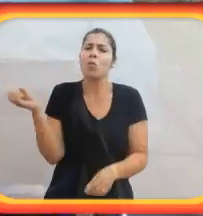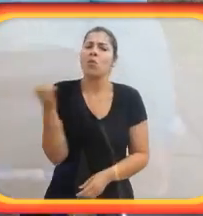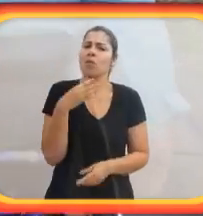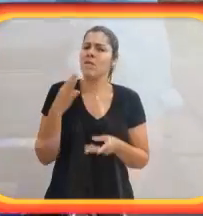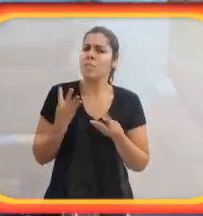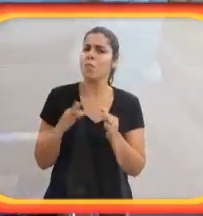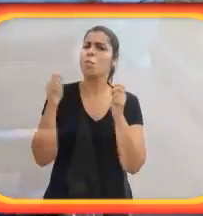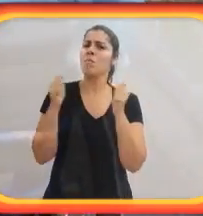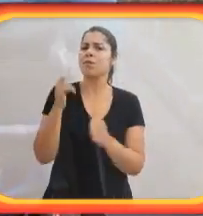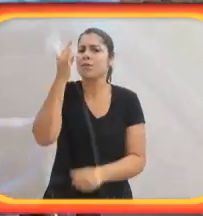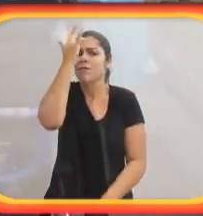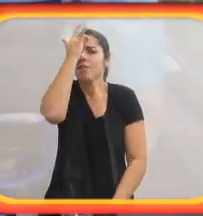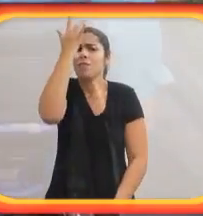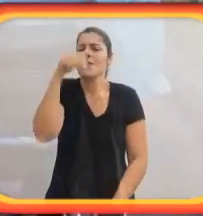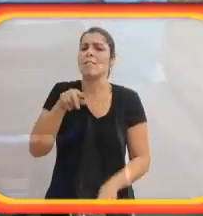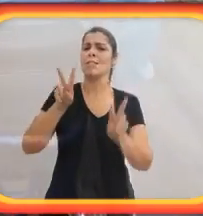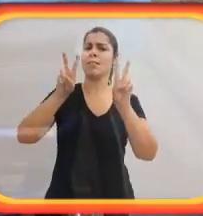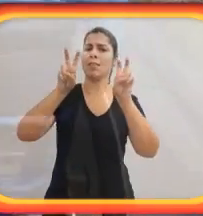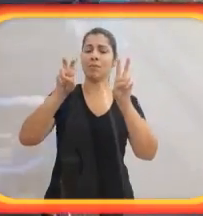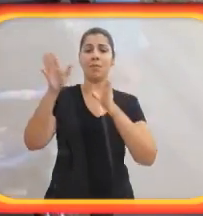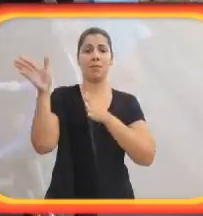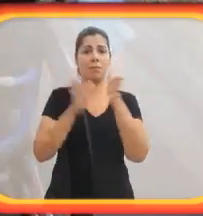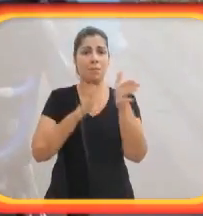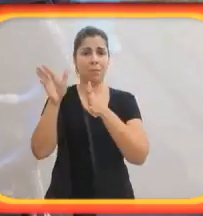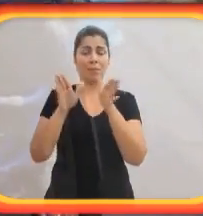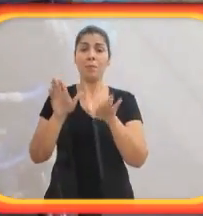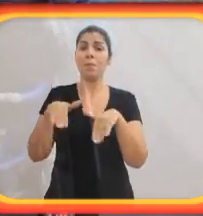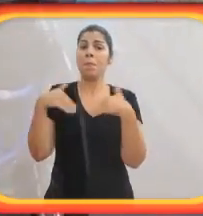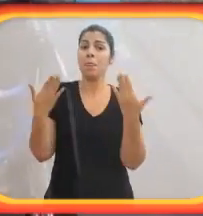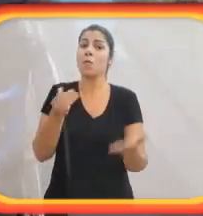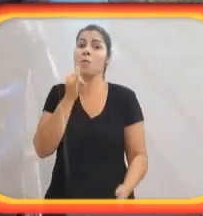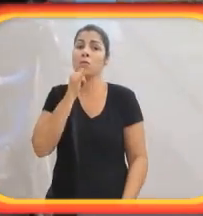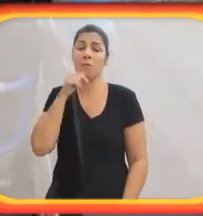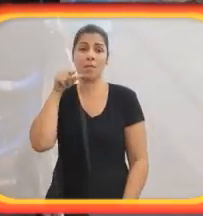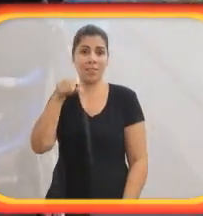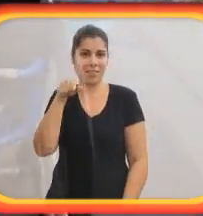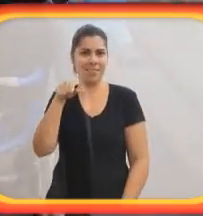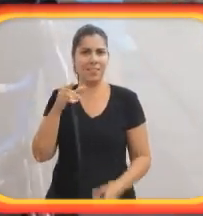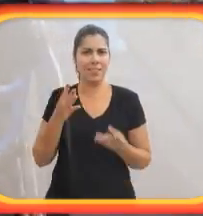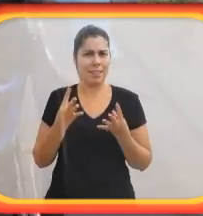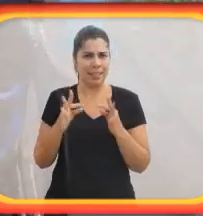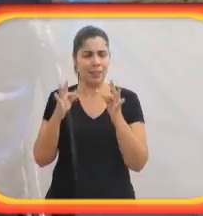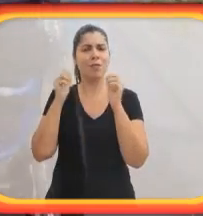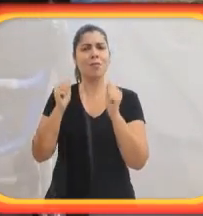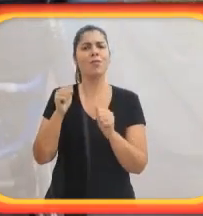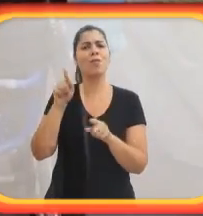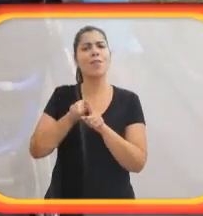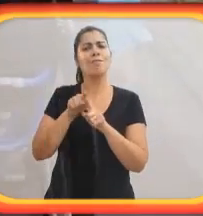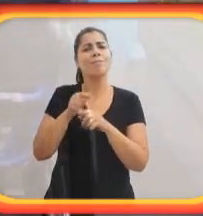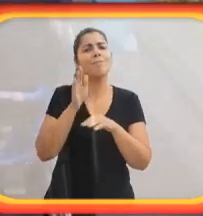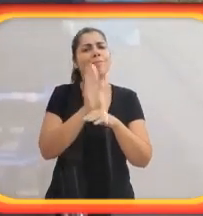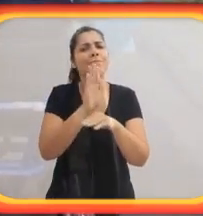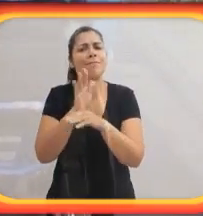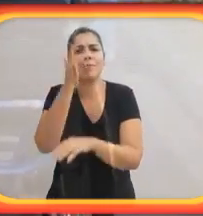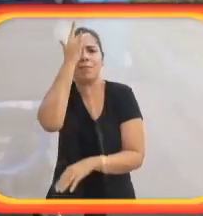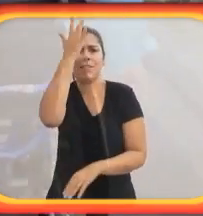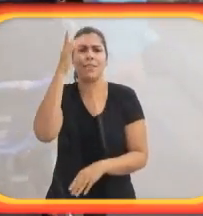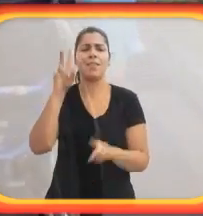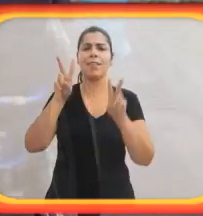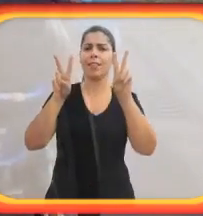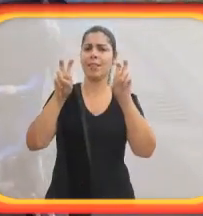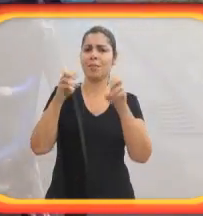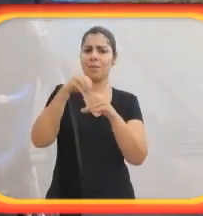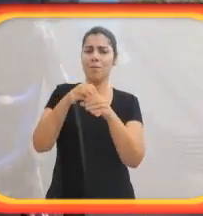para pensar como que as novas tecnologias podem facilitar o tema da acessibilidade.